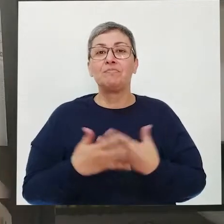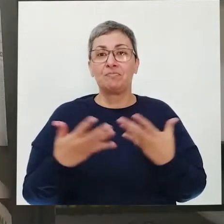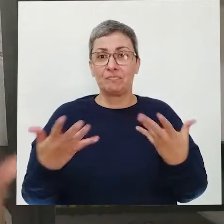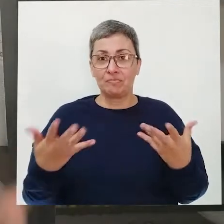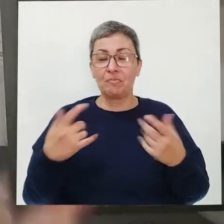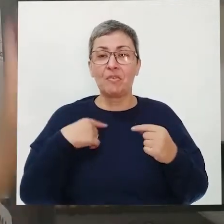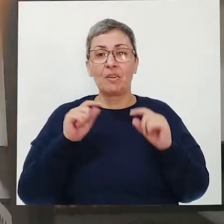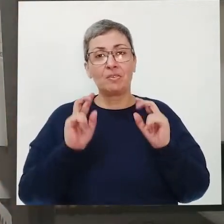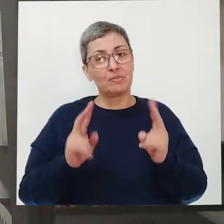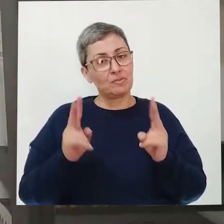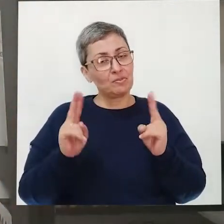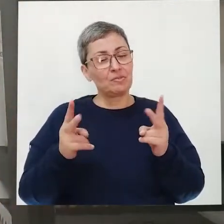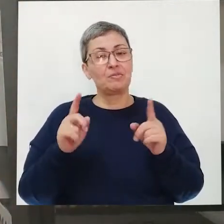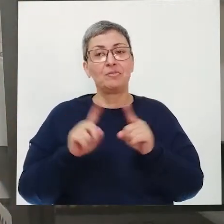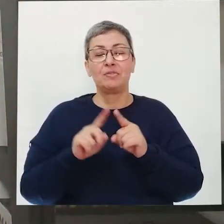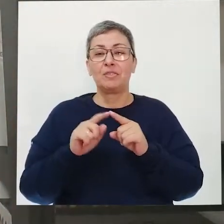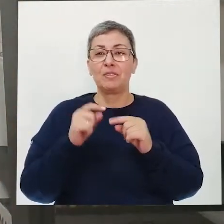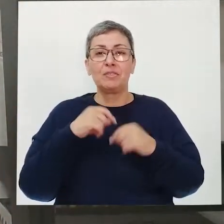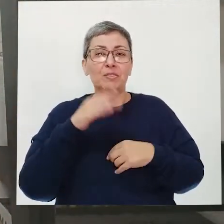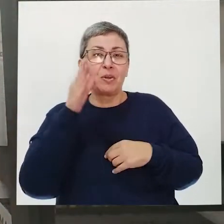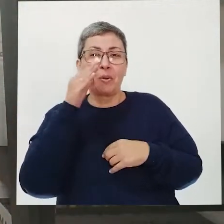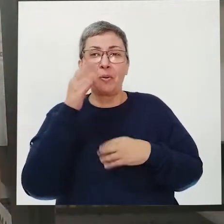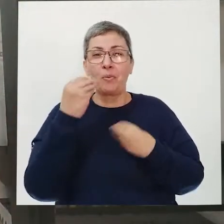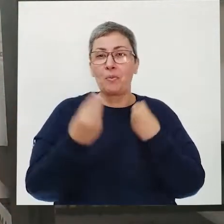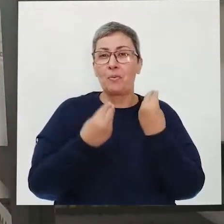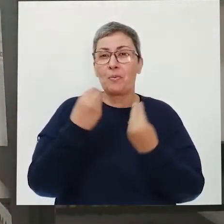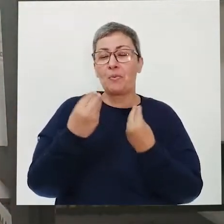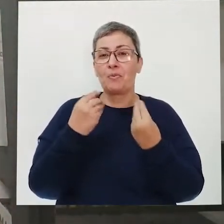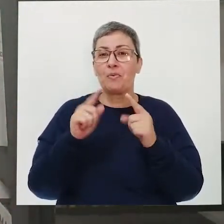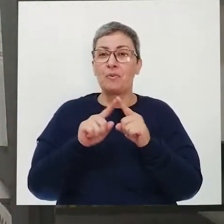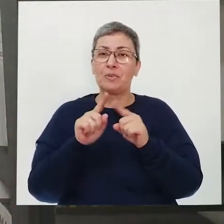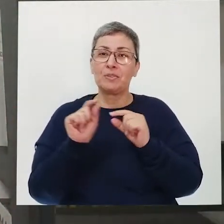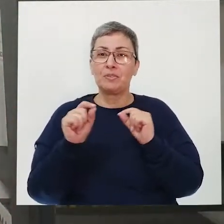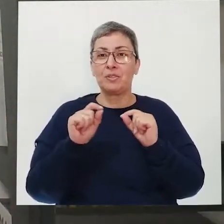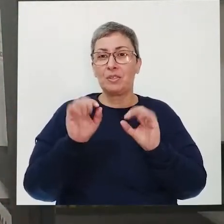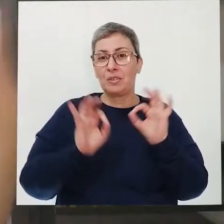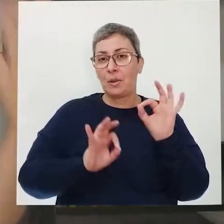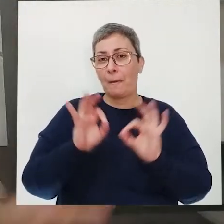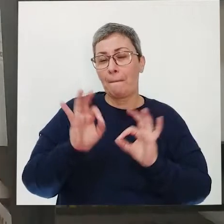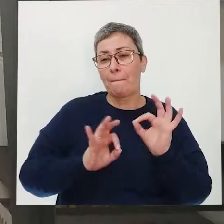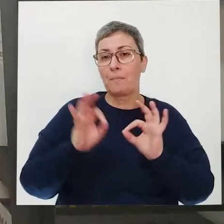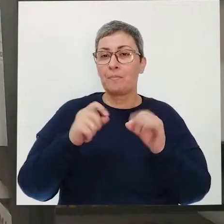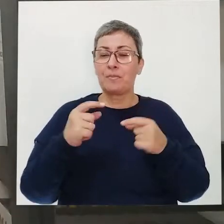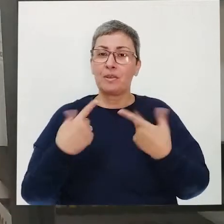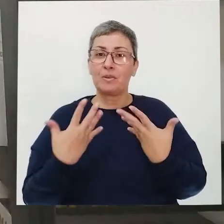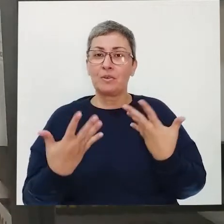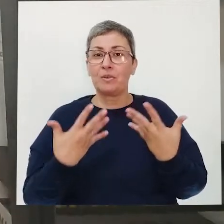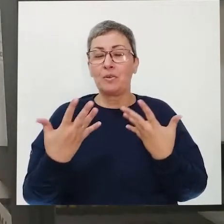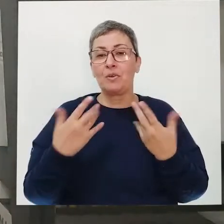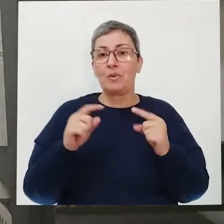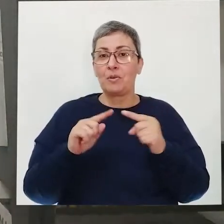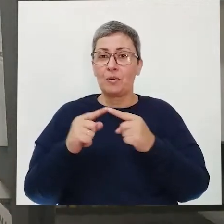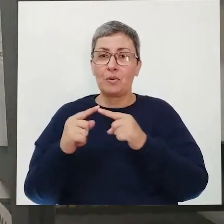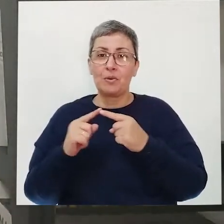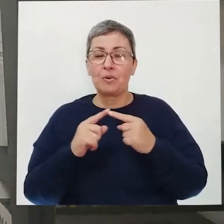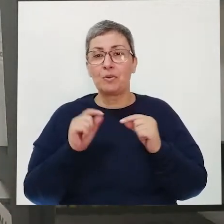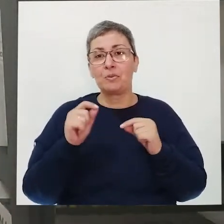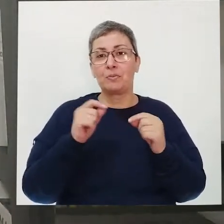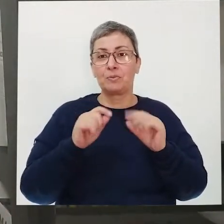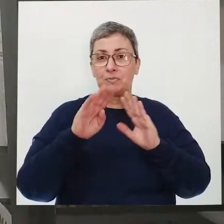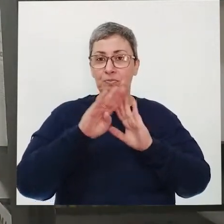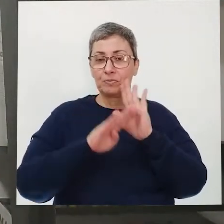eu estou sempre muito curiosa para saber o que vocês estão fazendo, o que vocês fizeram em relação ao nosso